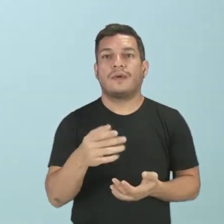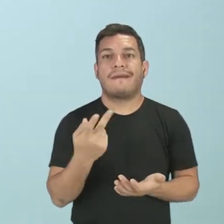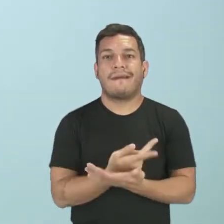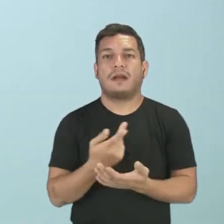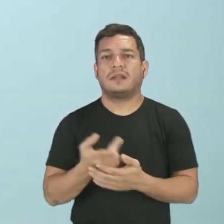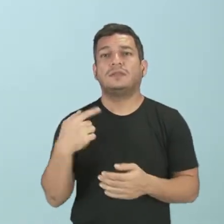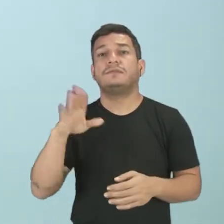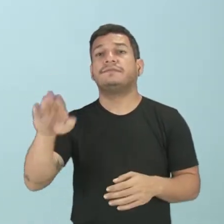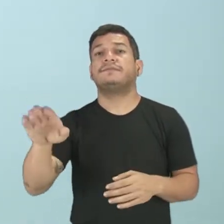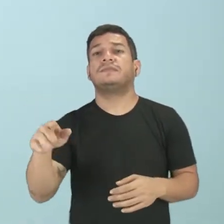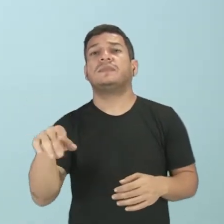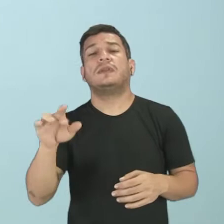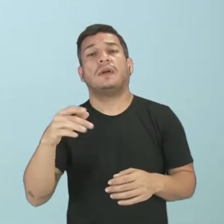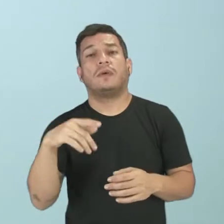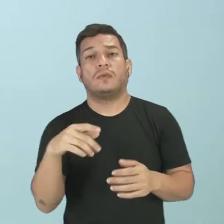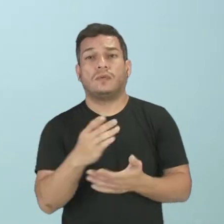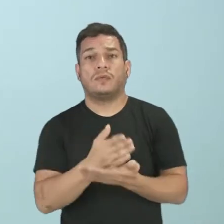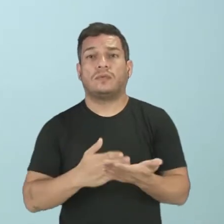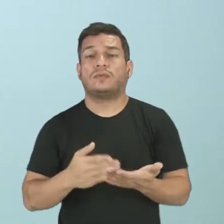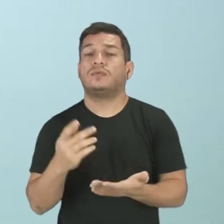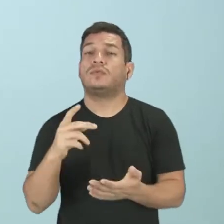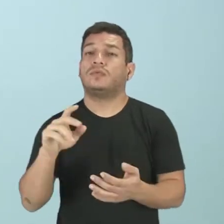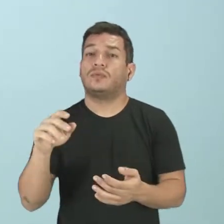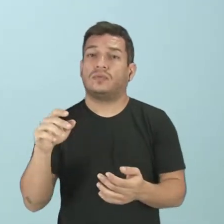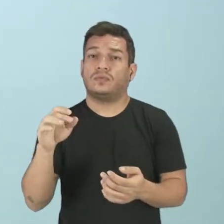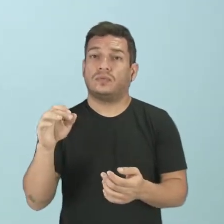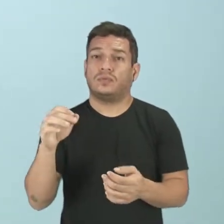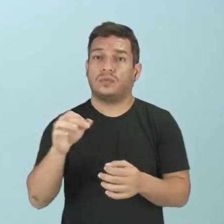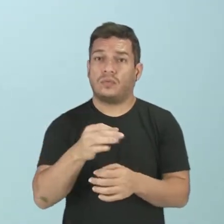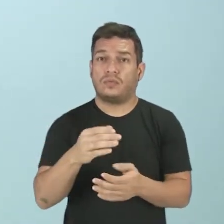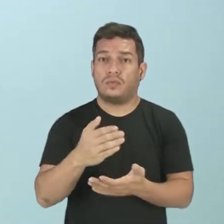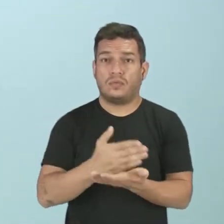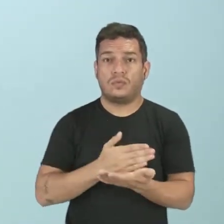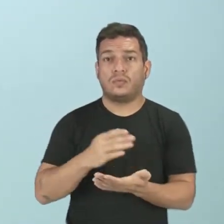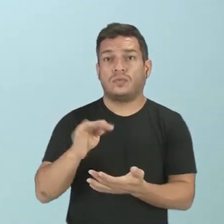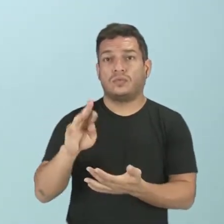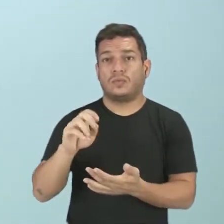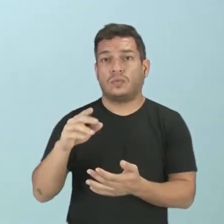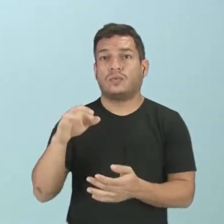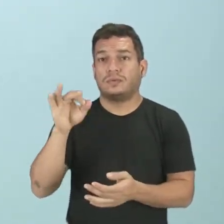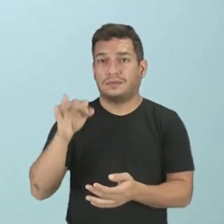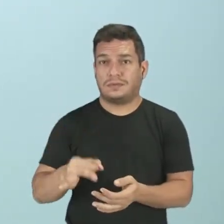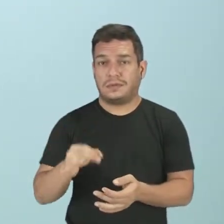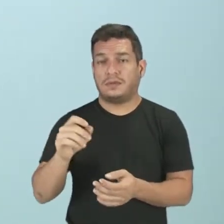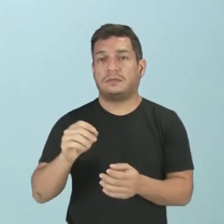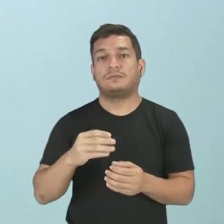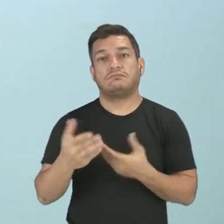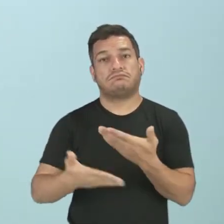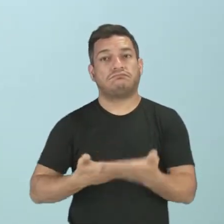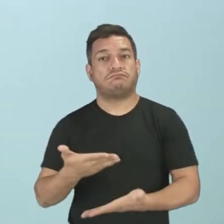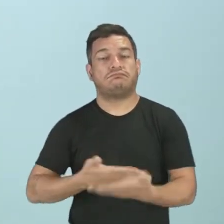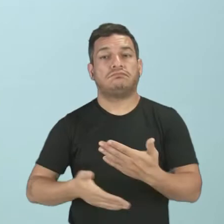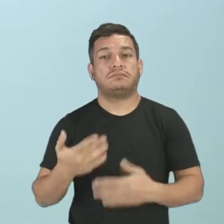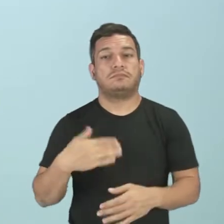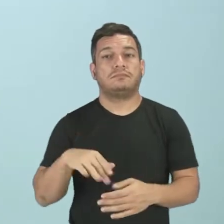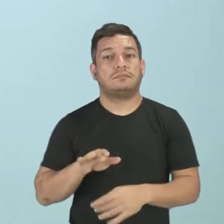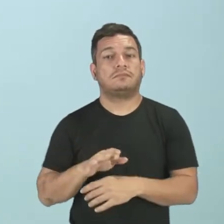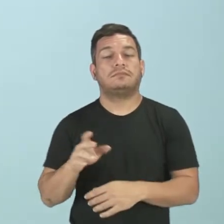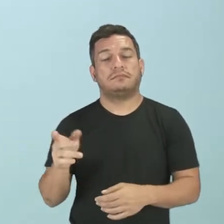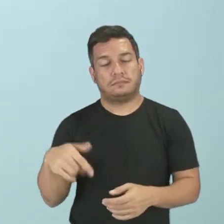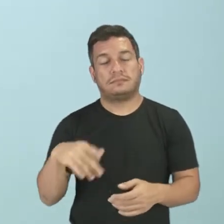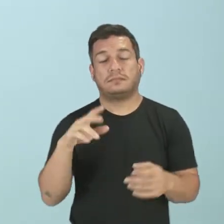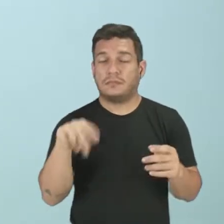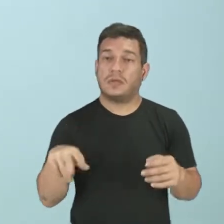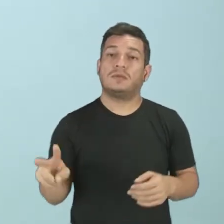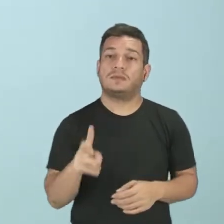o troco é esse, é certo, é ser uma pessoa íntegra, né? Esses são alguns valores que nós estamos falando na nossa aula,